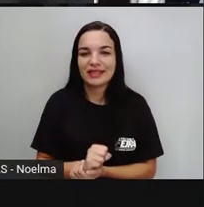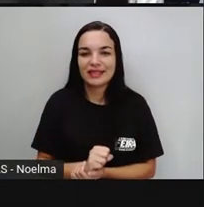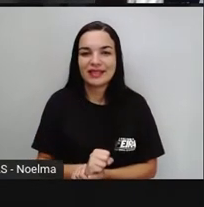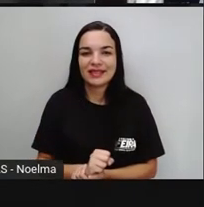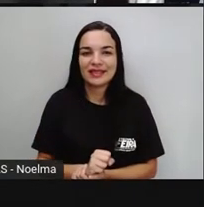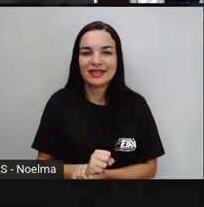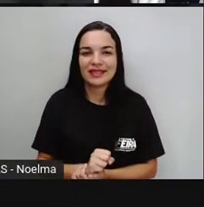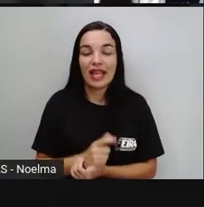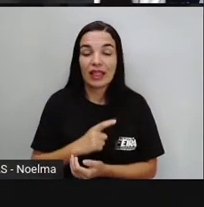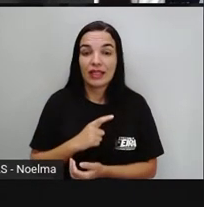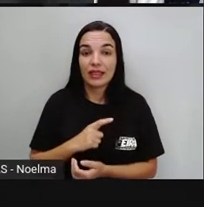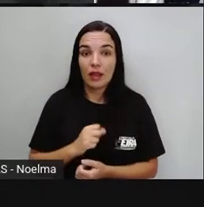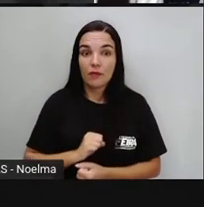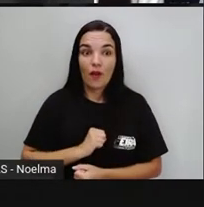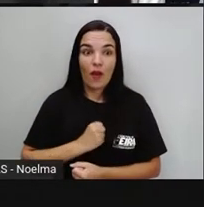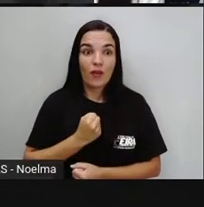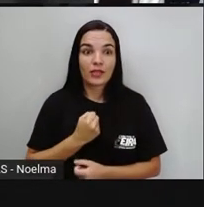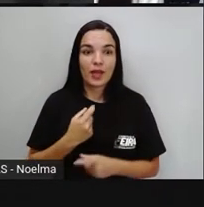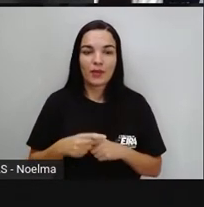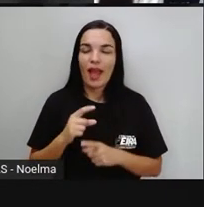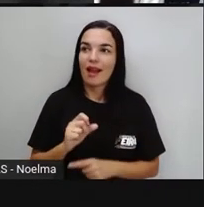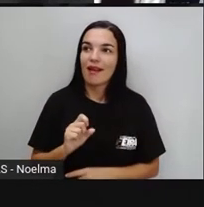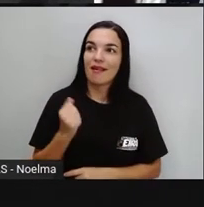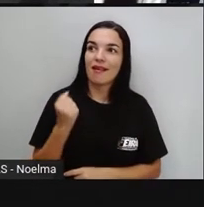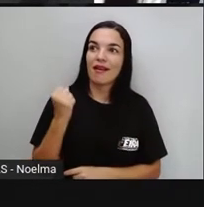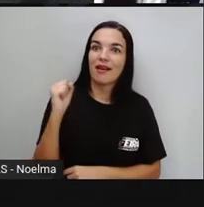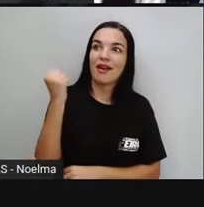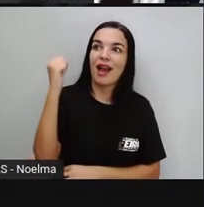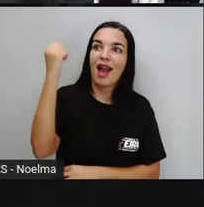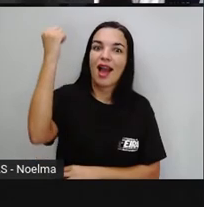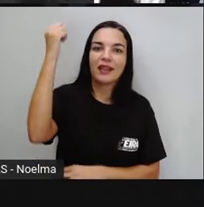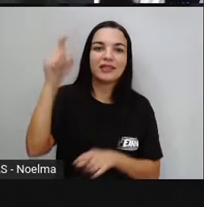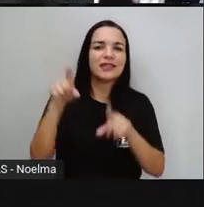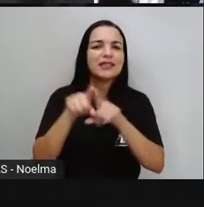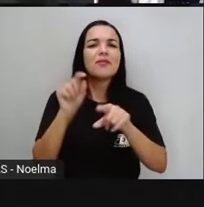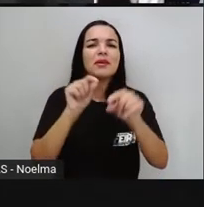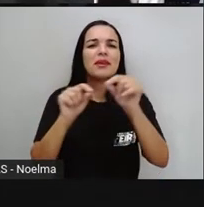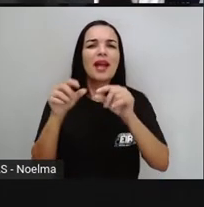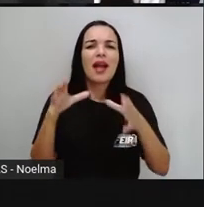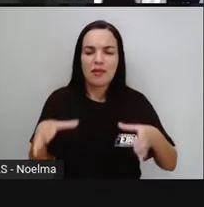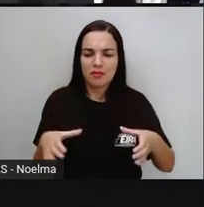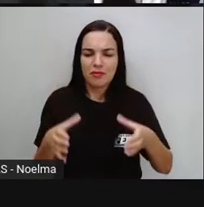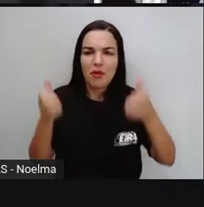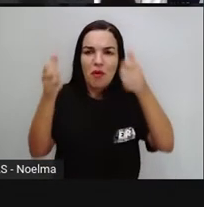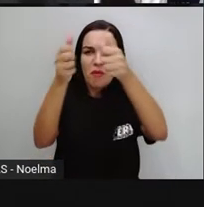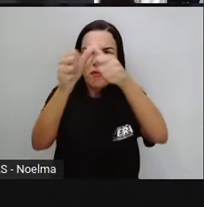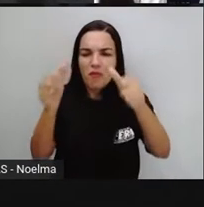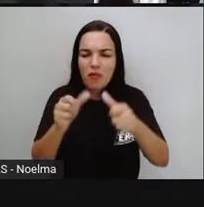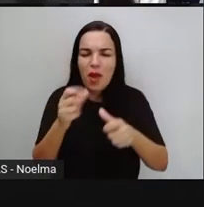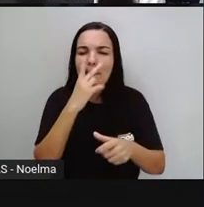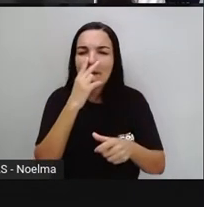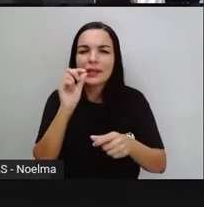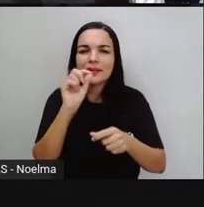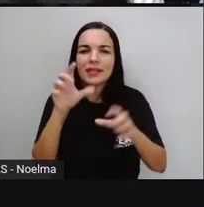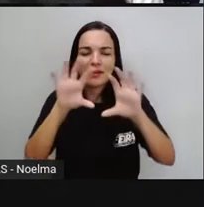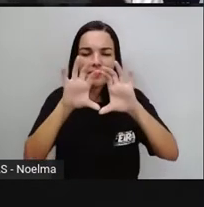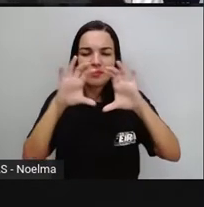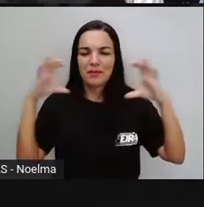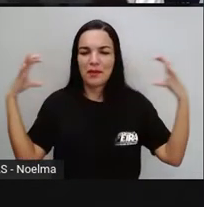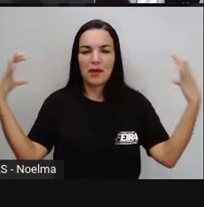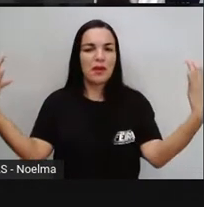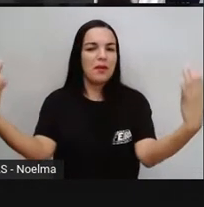imponência, né? Porque é muito grande. E também pelo seu formato, né? Diferente, parecendo aí um disco